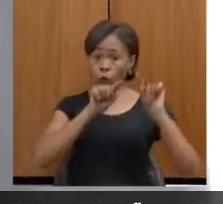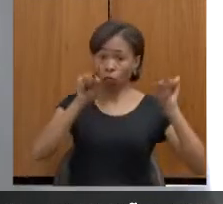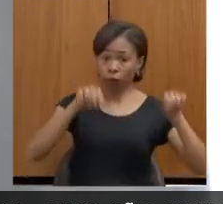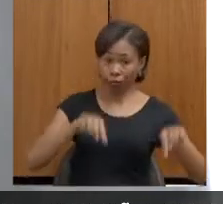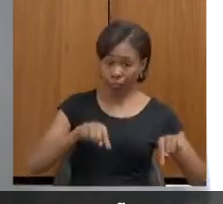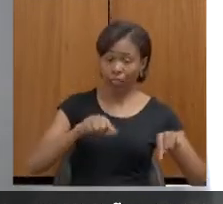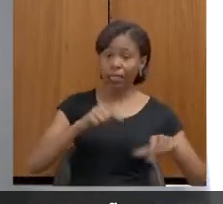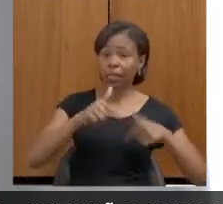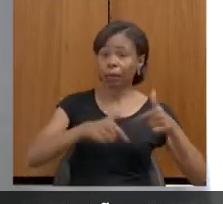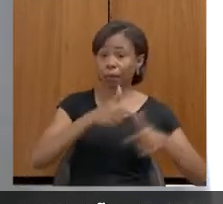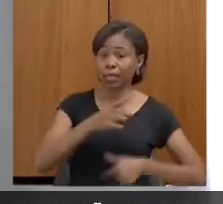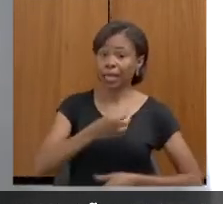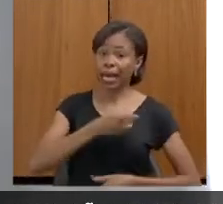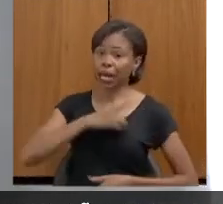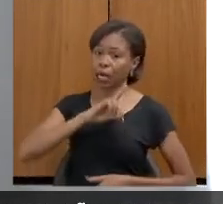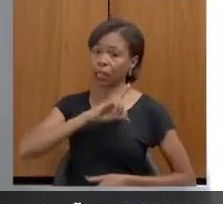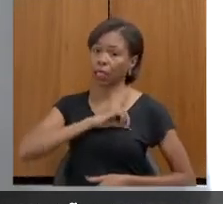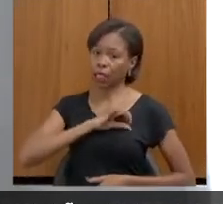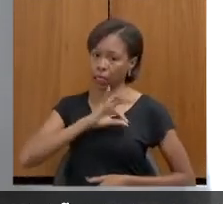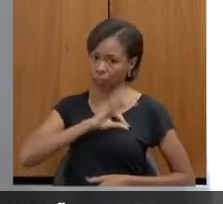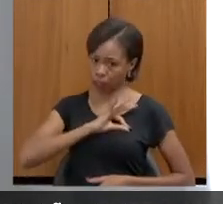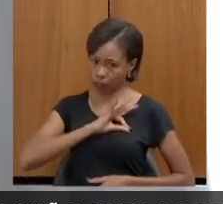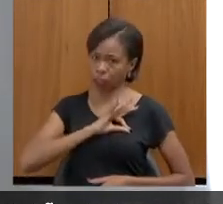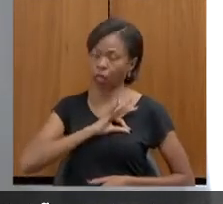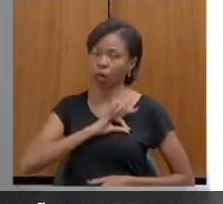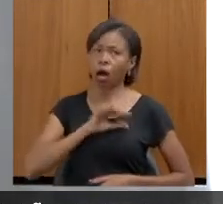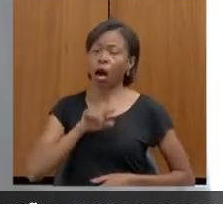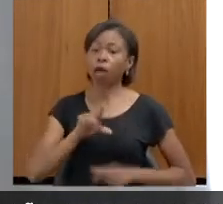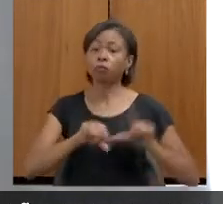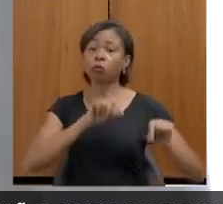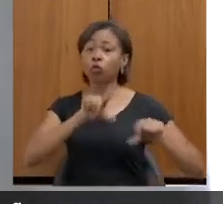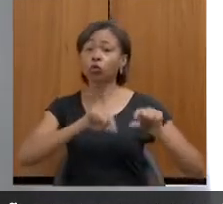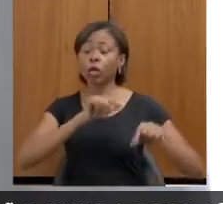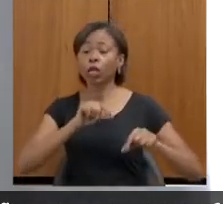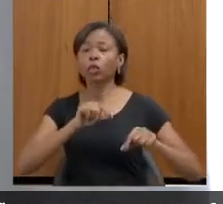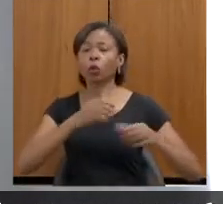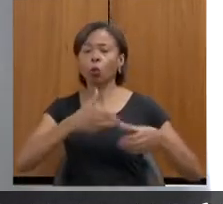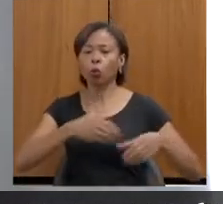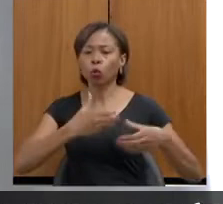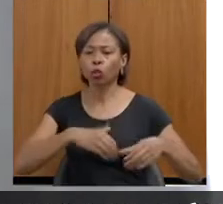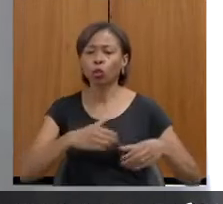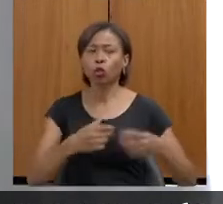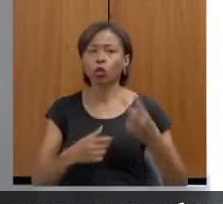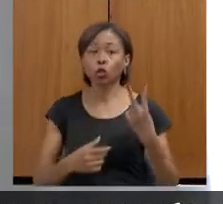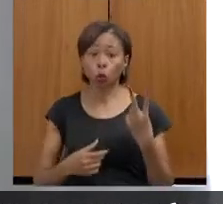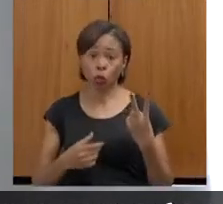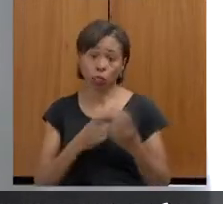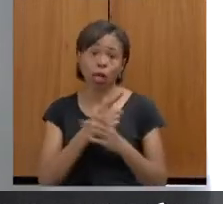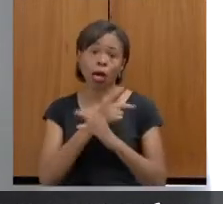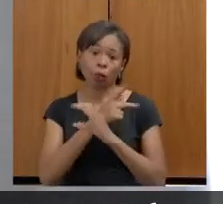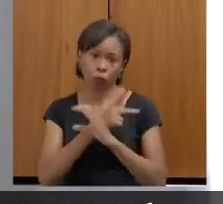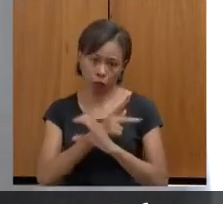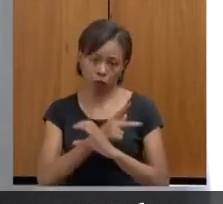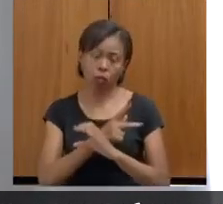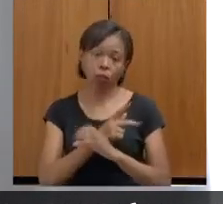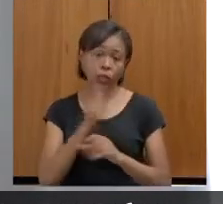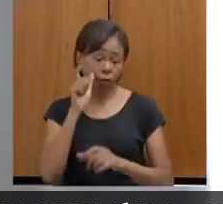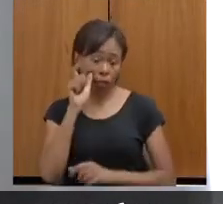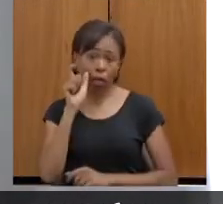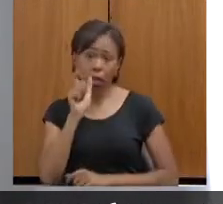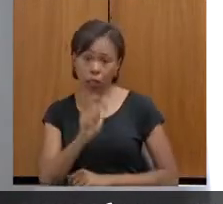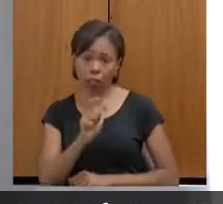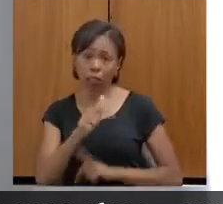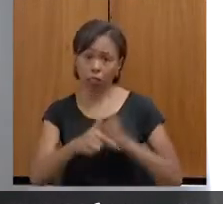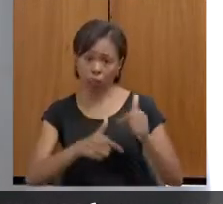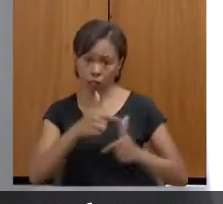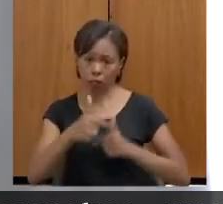seletivo entre servidores da Polícia Civil de Minas que tivessem interesse em trabalhar nesse setor de acolhimento do